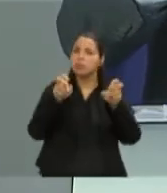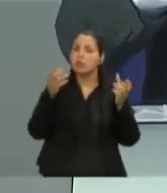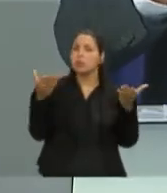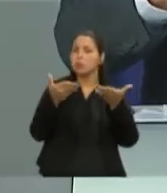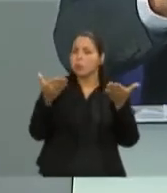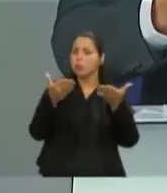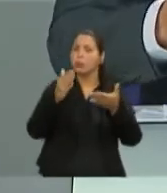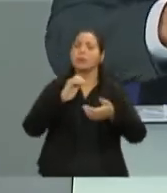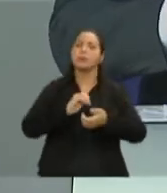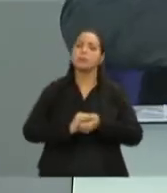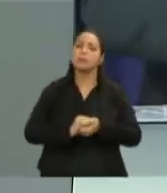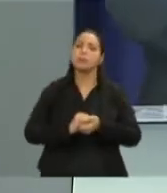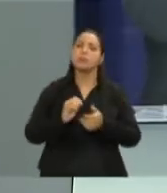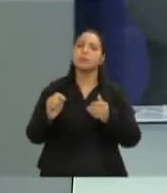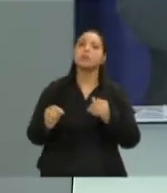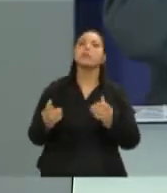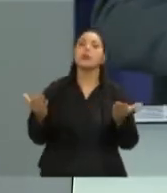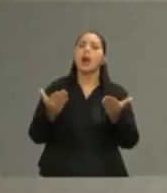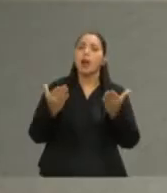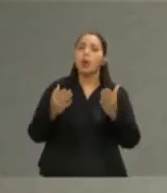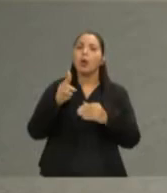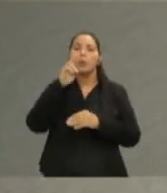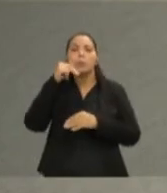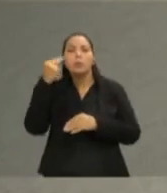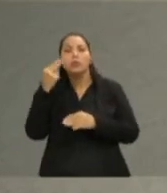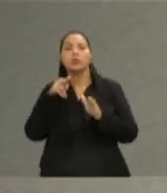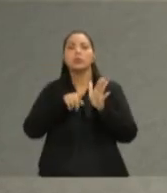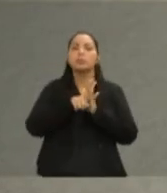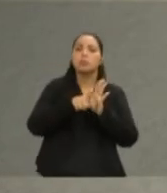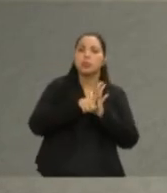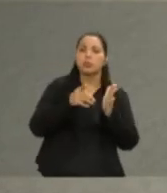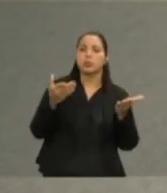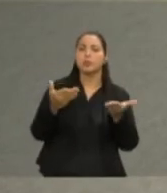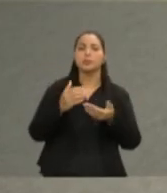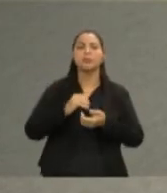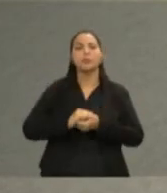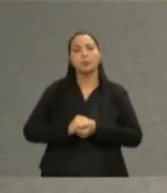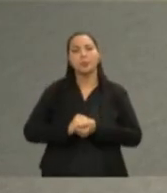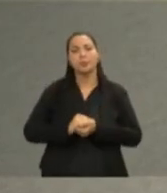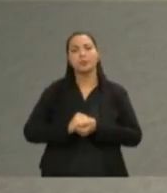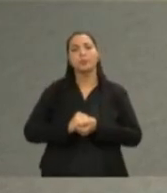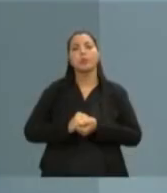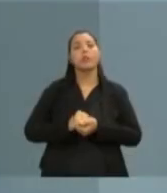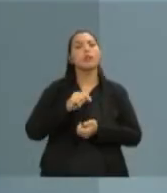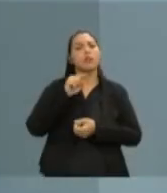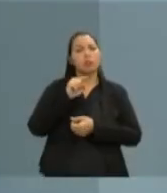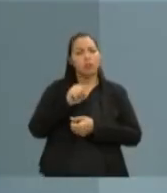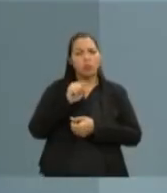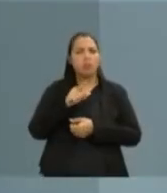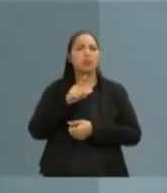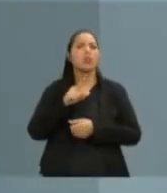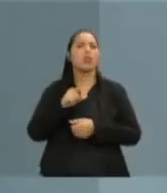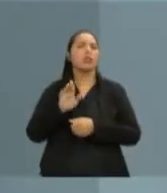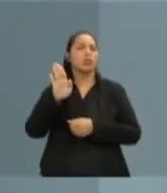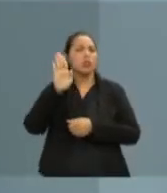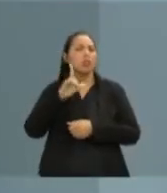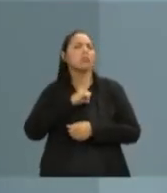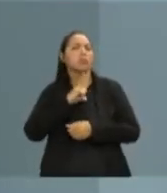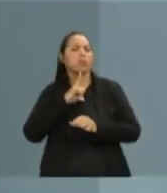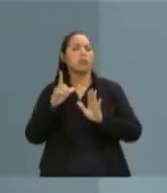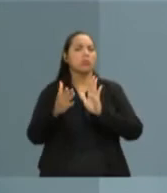perguntando é o candidato Pasolini. Esse é o tema da pergunta. 30 segundos. Candidato, o senhor tem propostas reais,